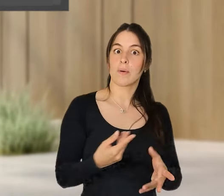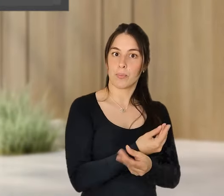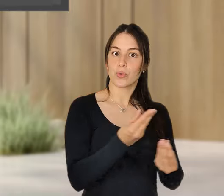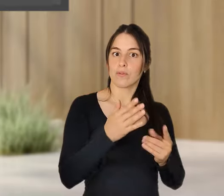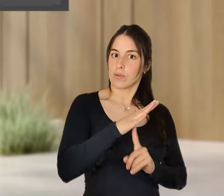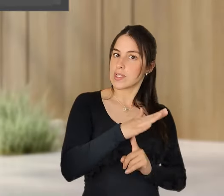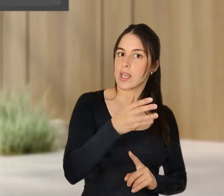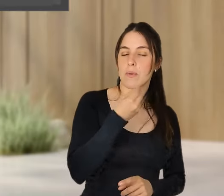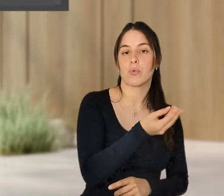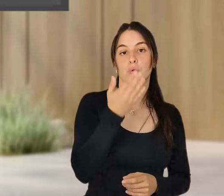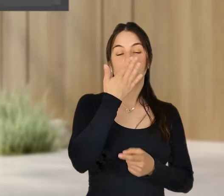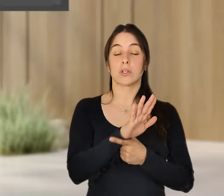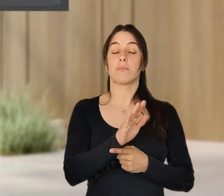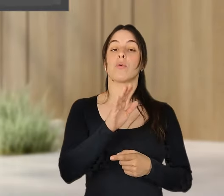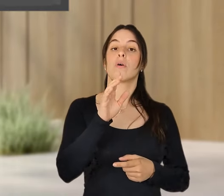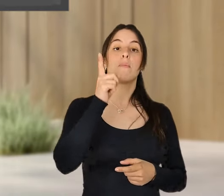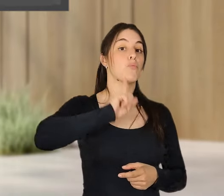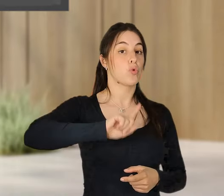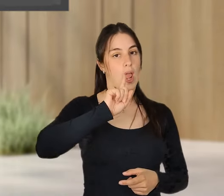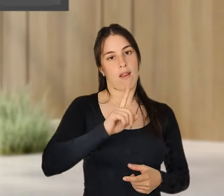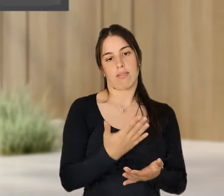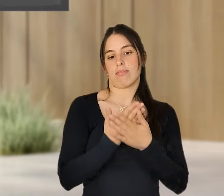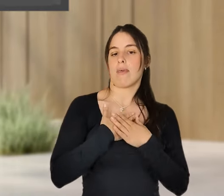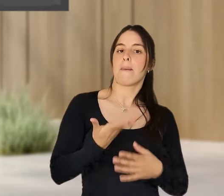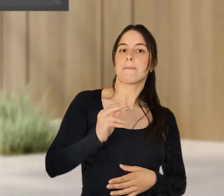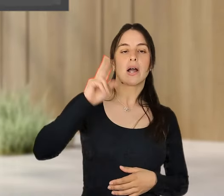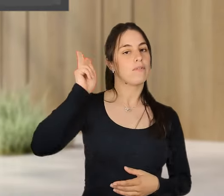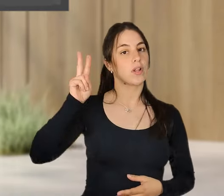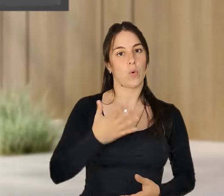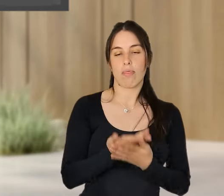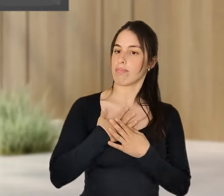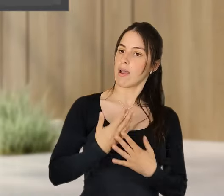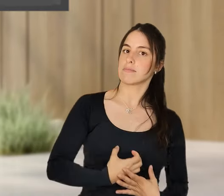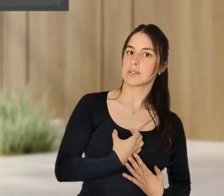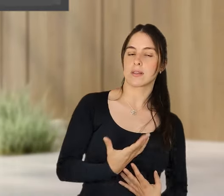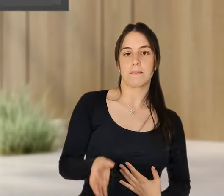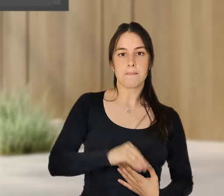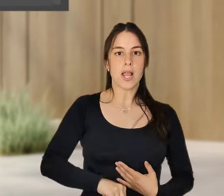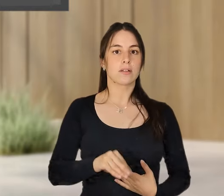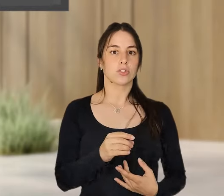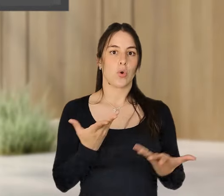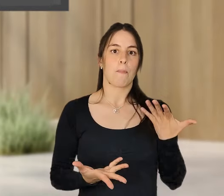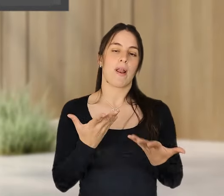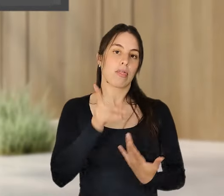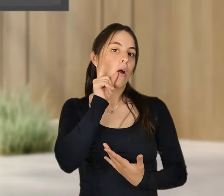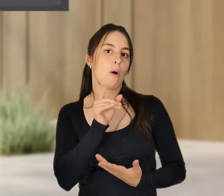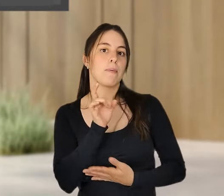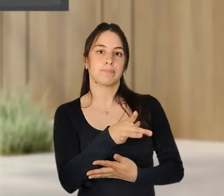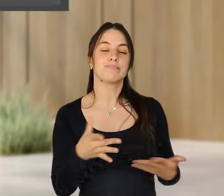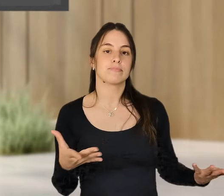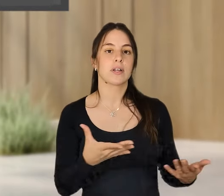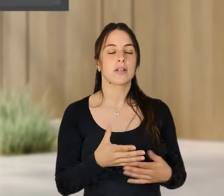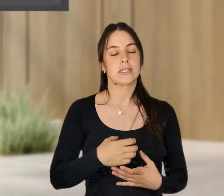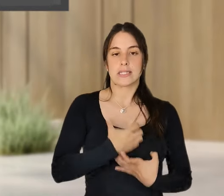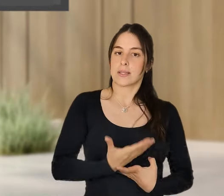sobretudo de género, o género feminino valoriza mais, as mulheres valorizam muito mais estes elementos de flexibilidade